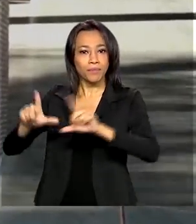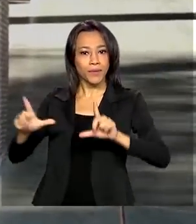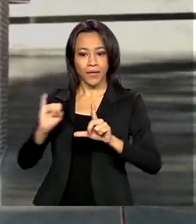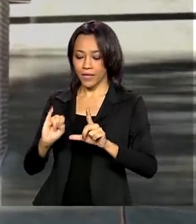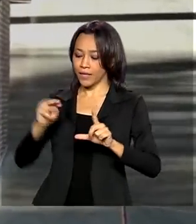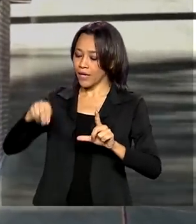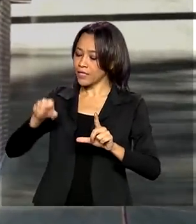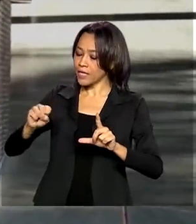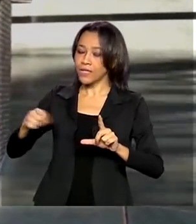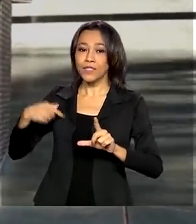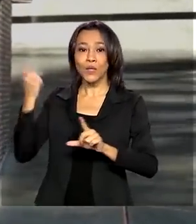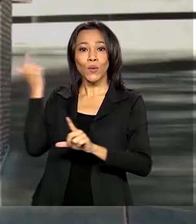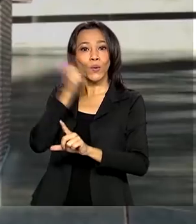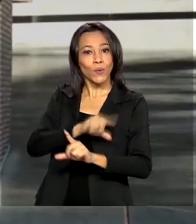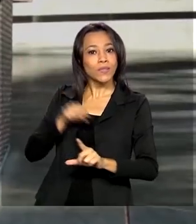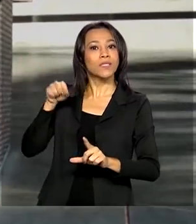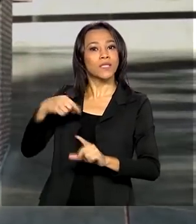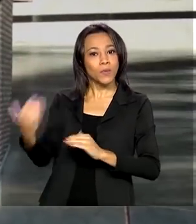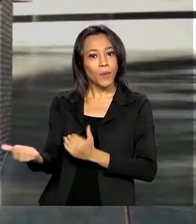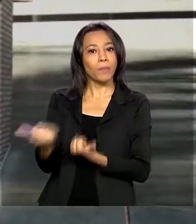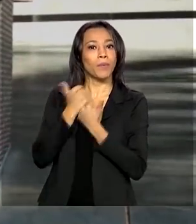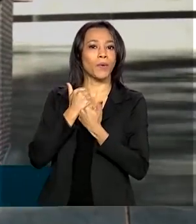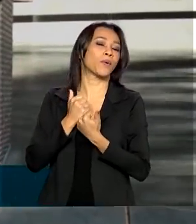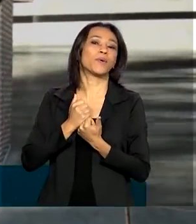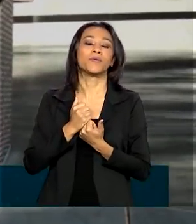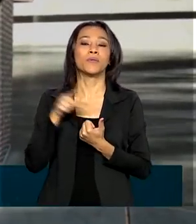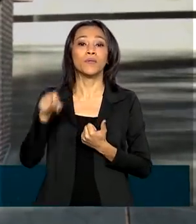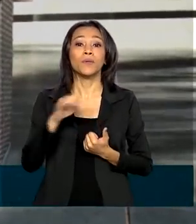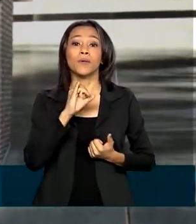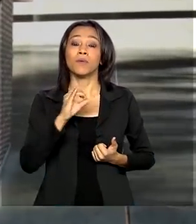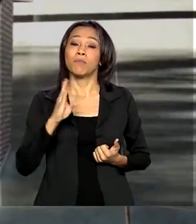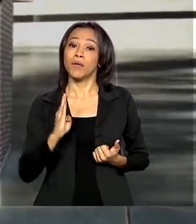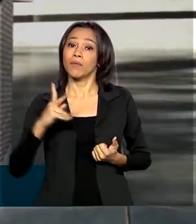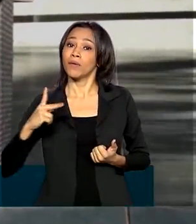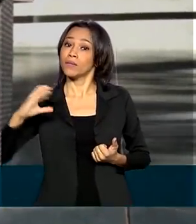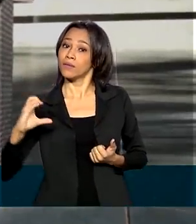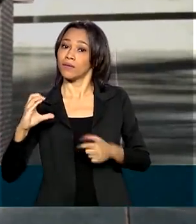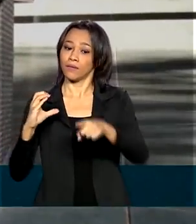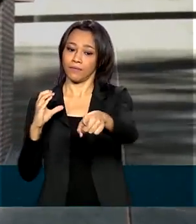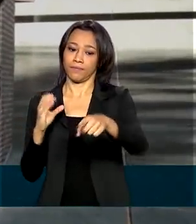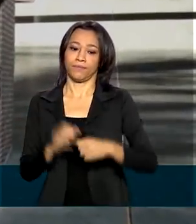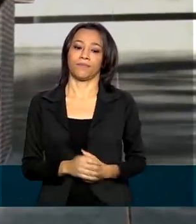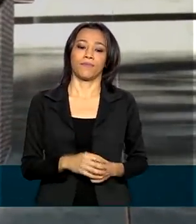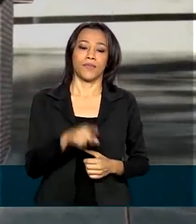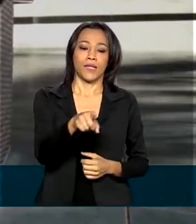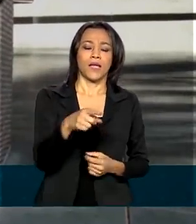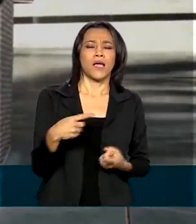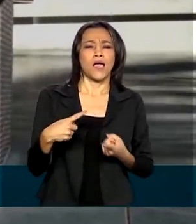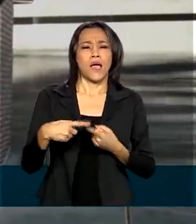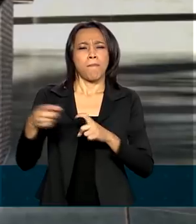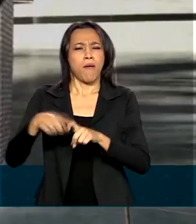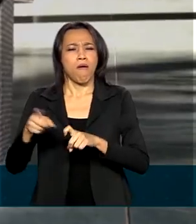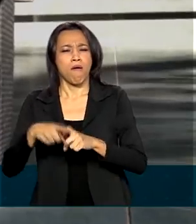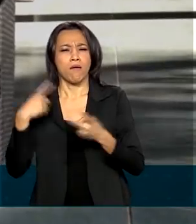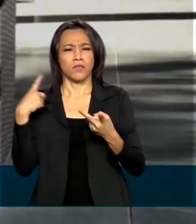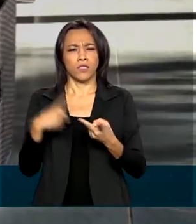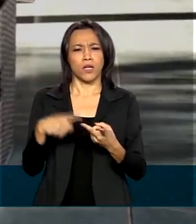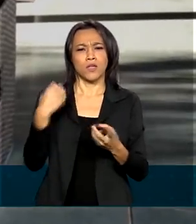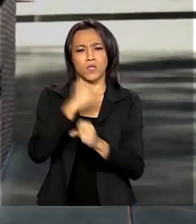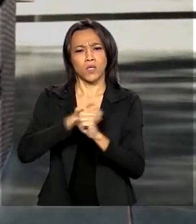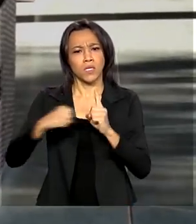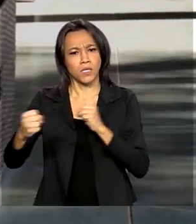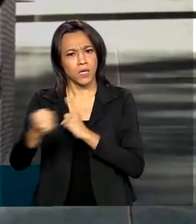conseguiu o benefício de prestação continuada. Perícia médica e da assistente social do